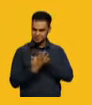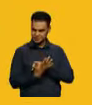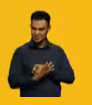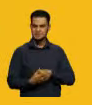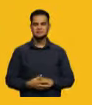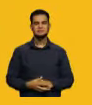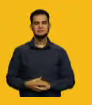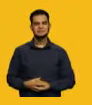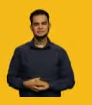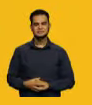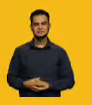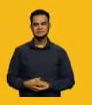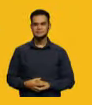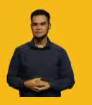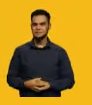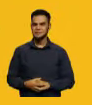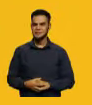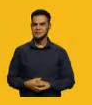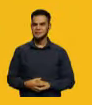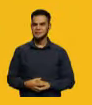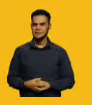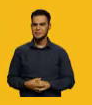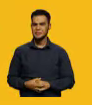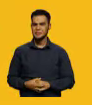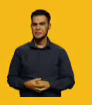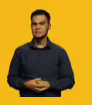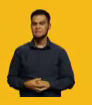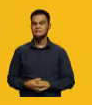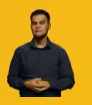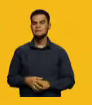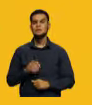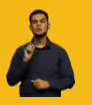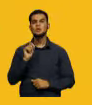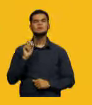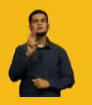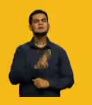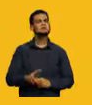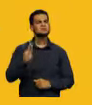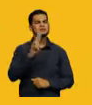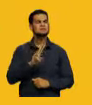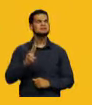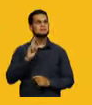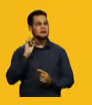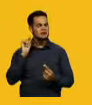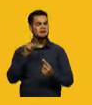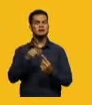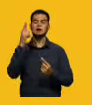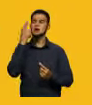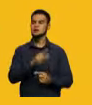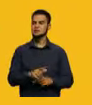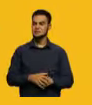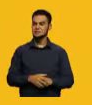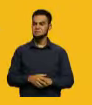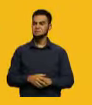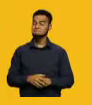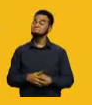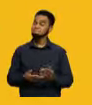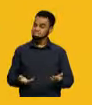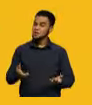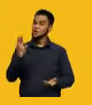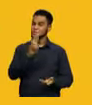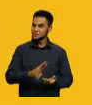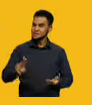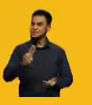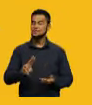-19. Que recursos ele utiliza para atingir seu objetivo? É utilizada a